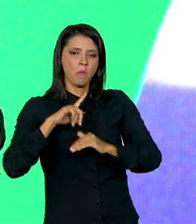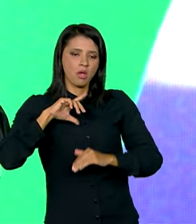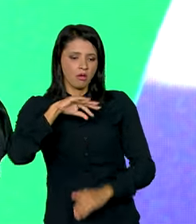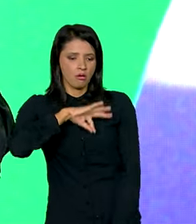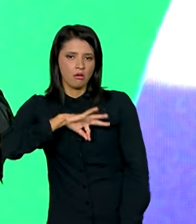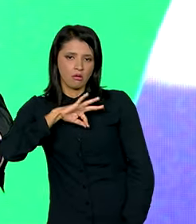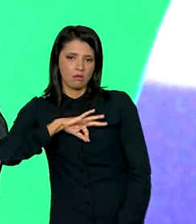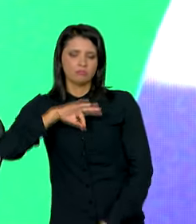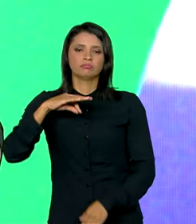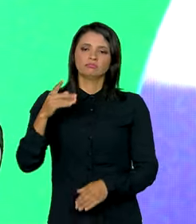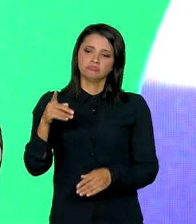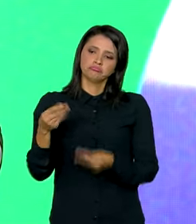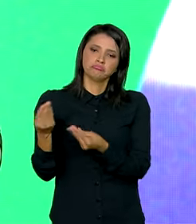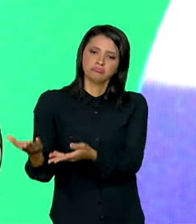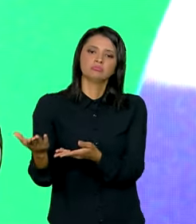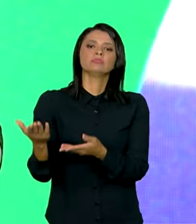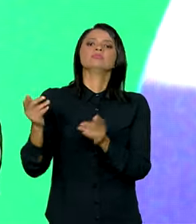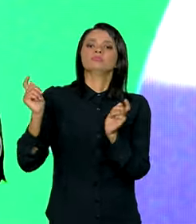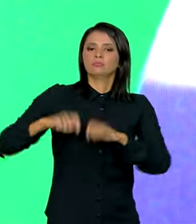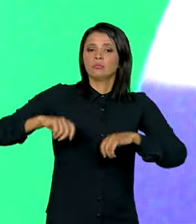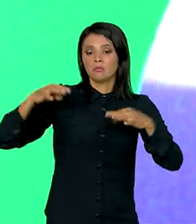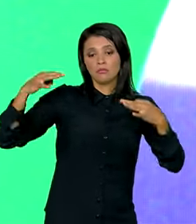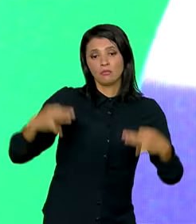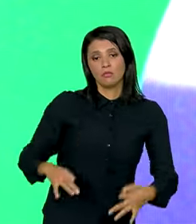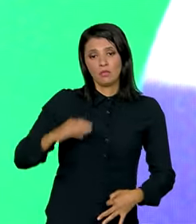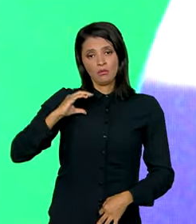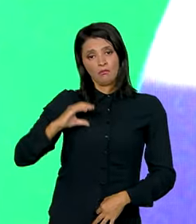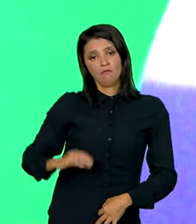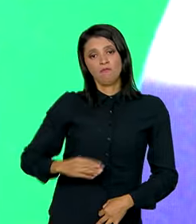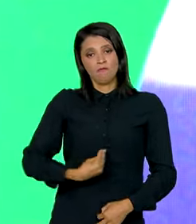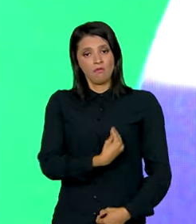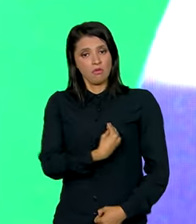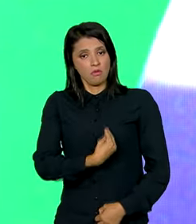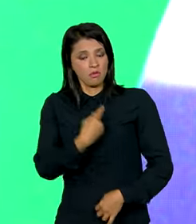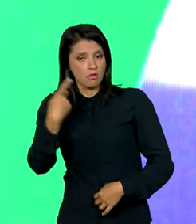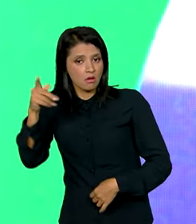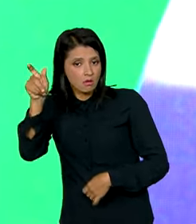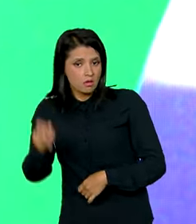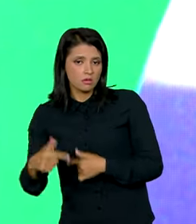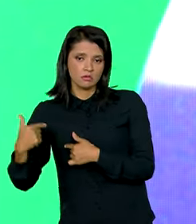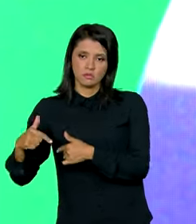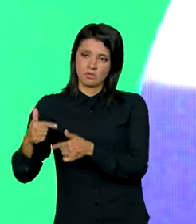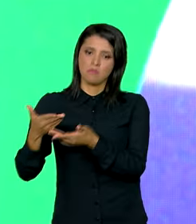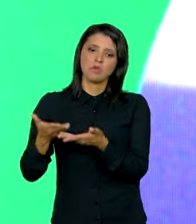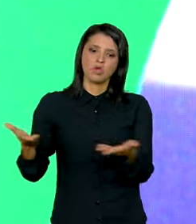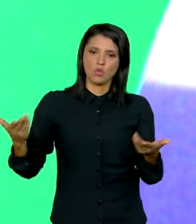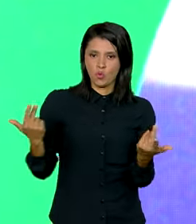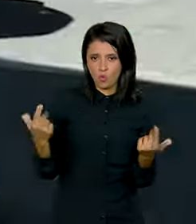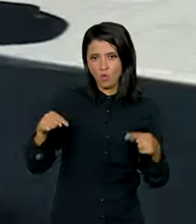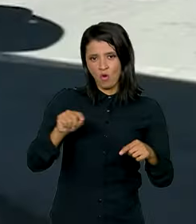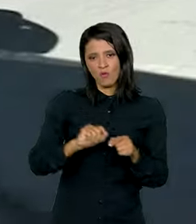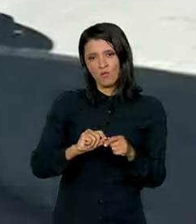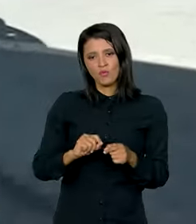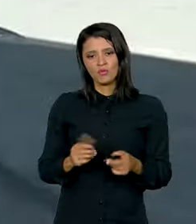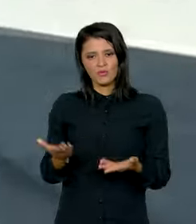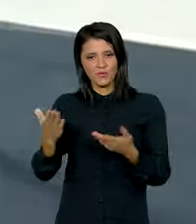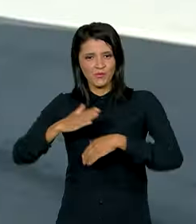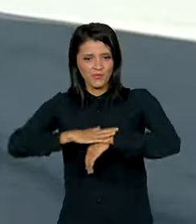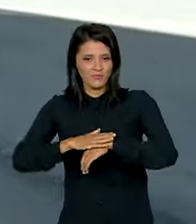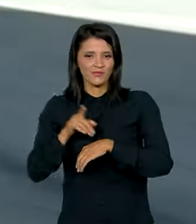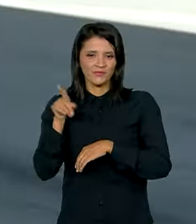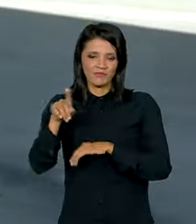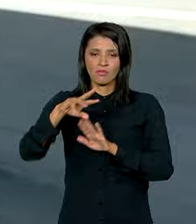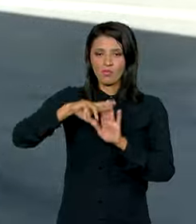ofereça condição de cidadania, condição de vida digna a ex-trabalhadores e trabalhadoras, como estamos fazendo aqui. Neste momento,